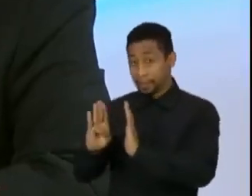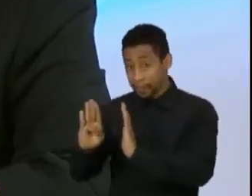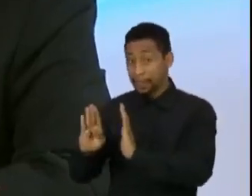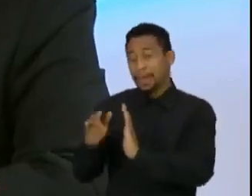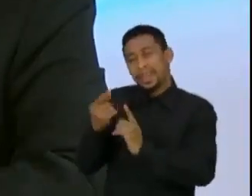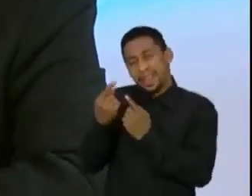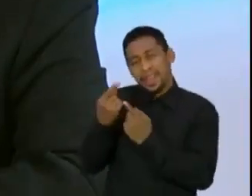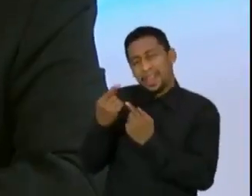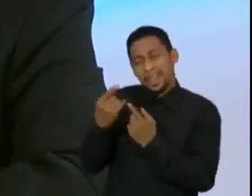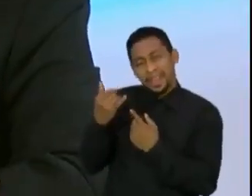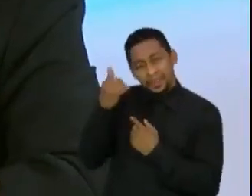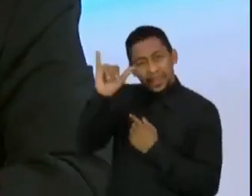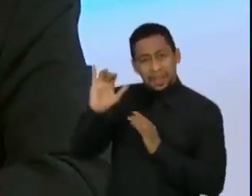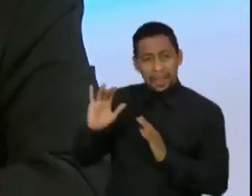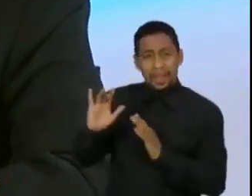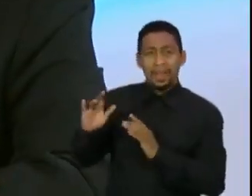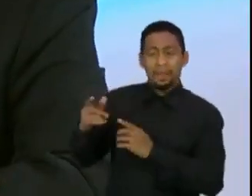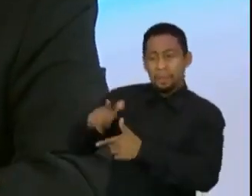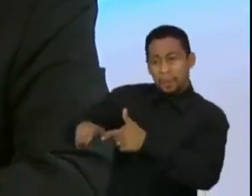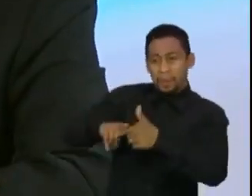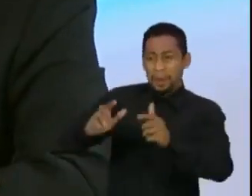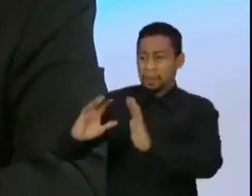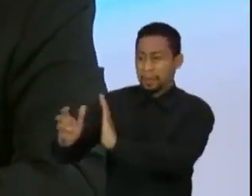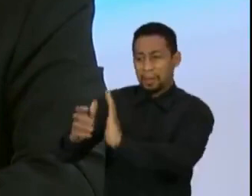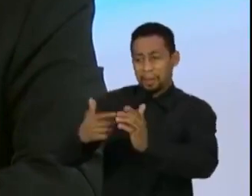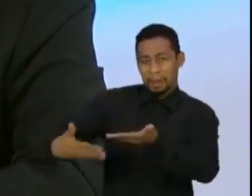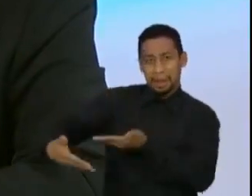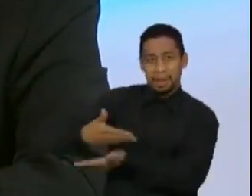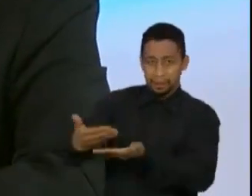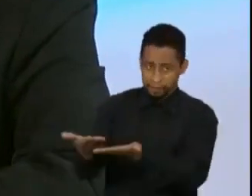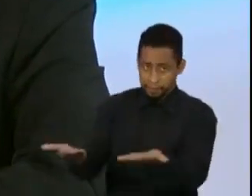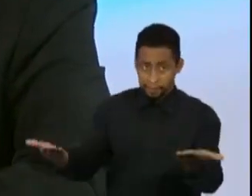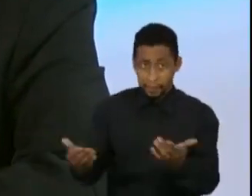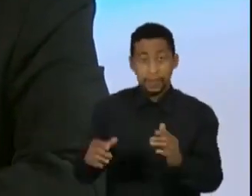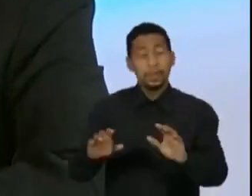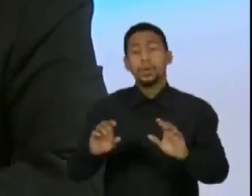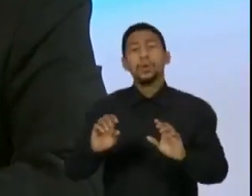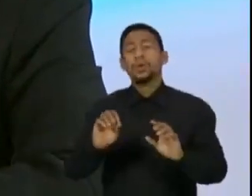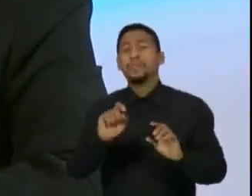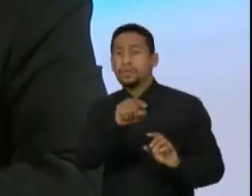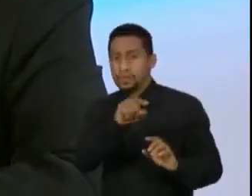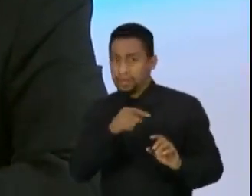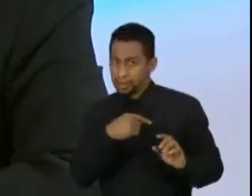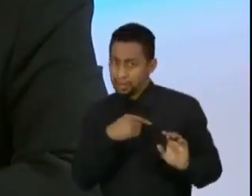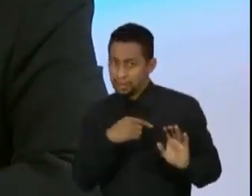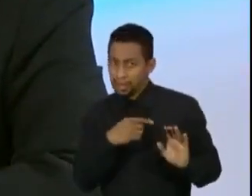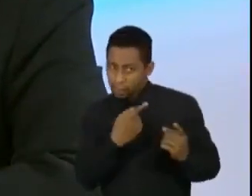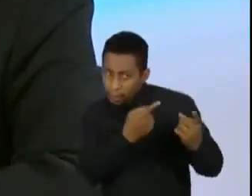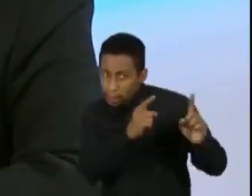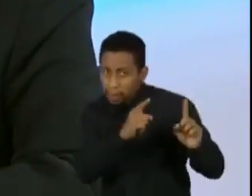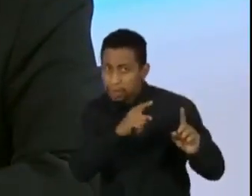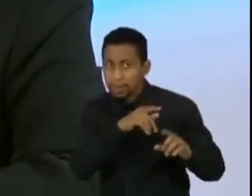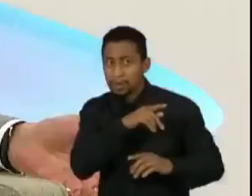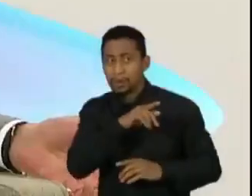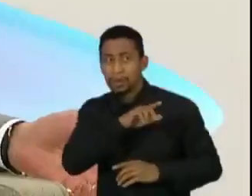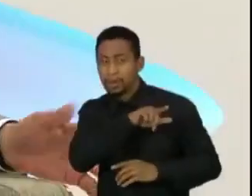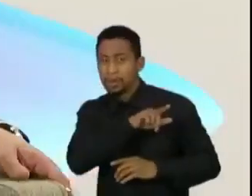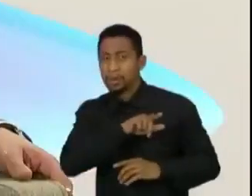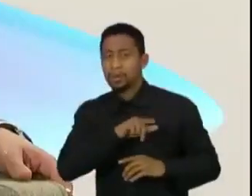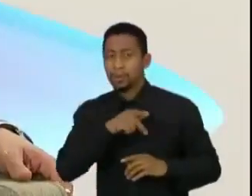representa o centro. Objetivamente, o senhor identifica como extremos o ex-presidente Lula e o presidente Jair Bolsonaro?